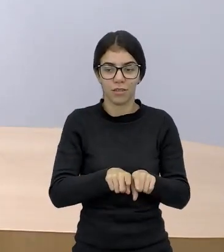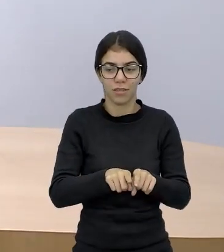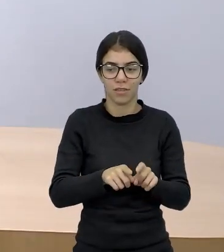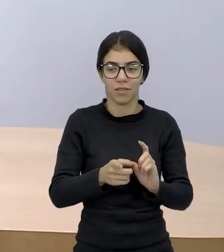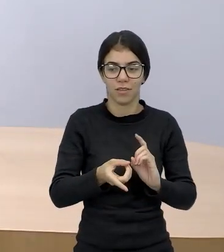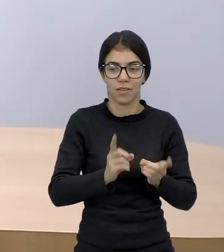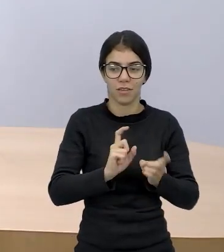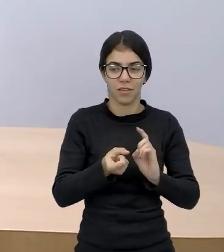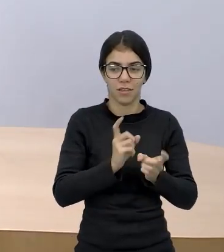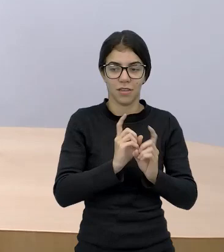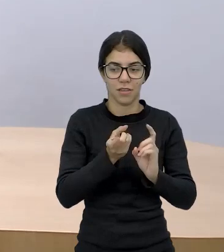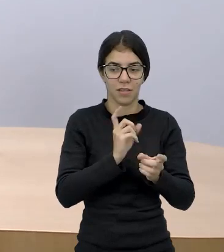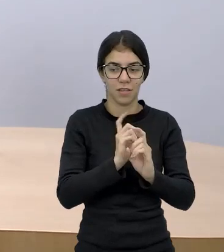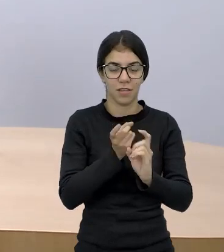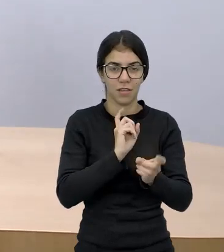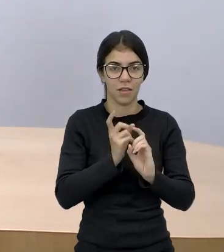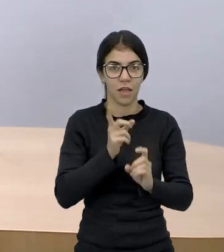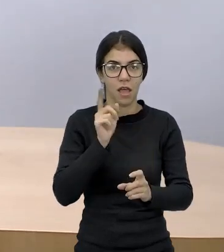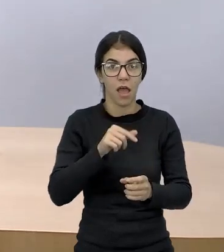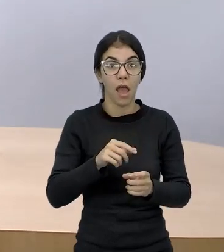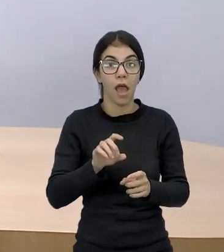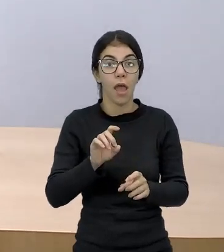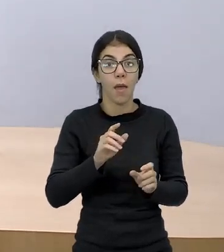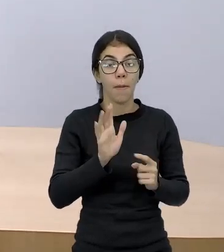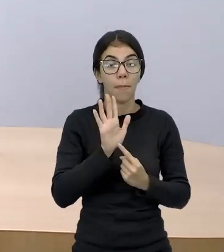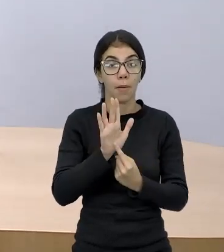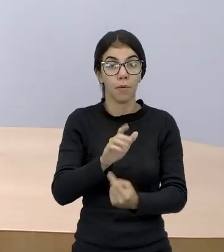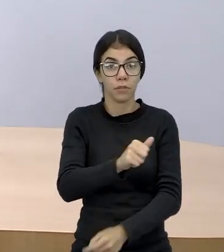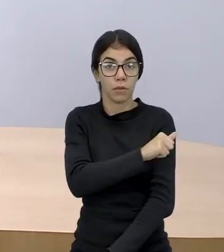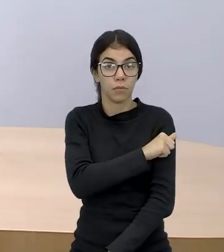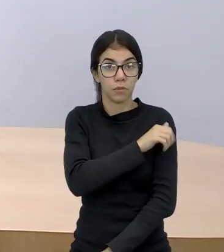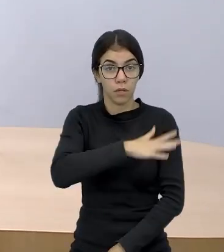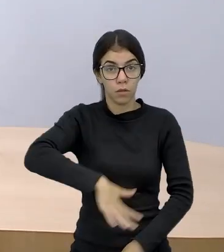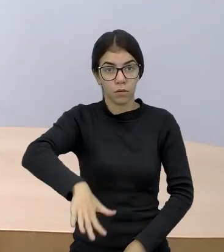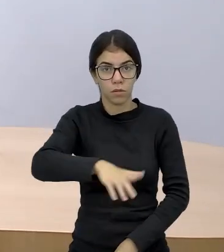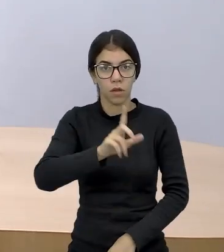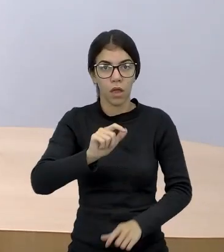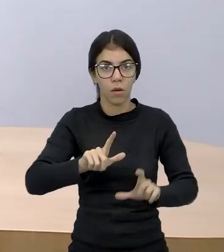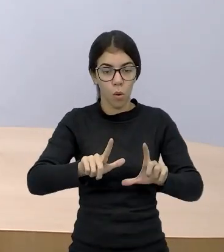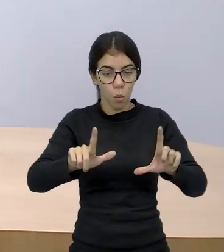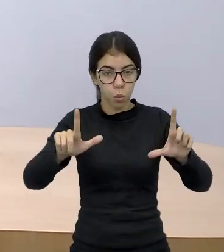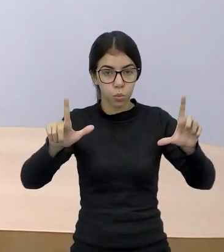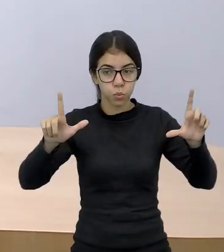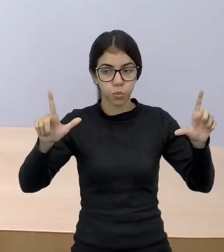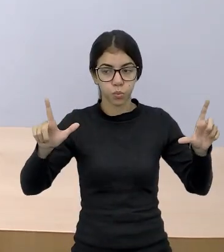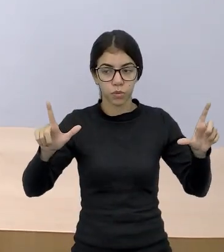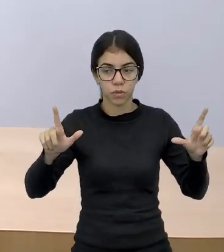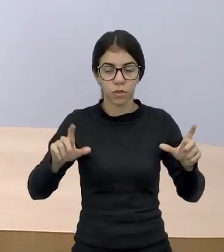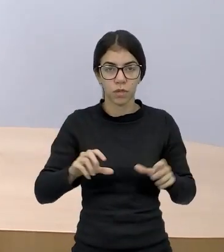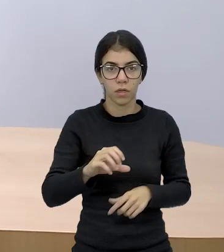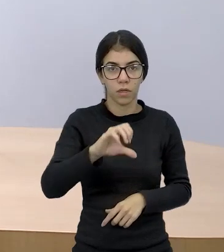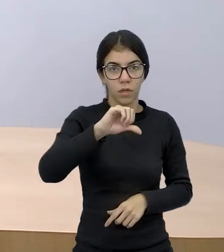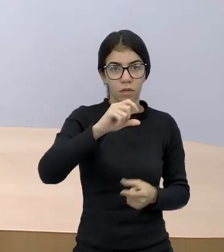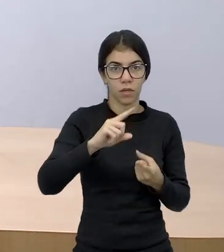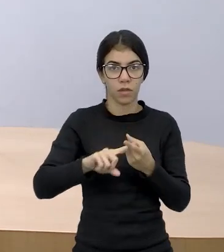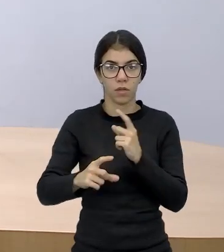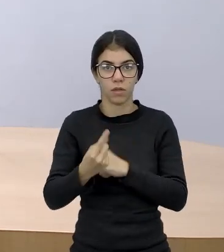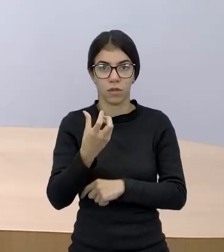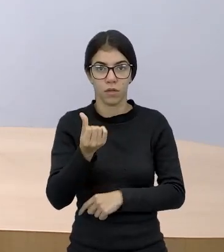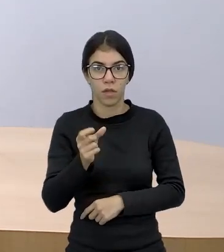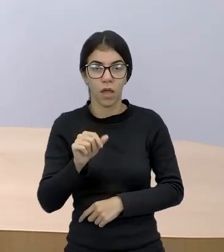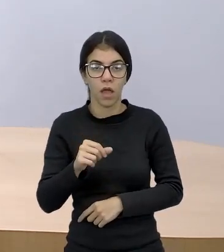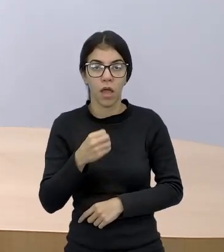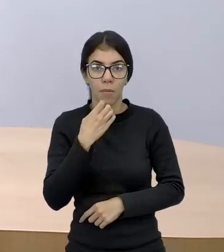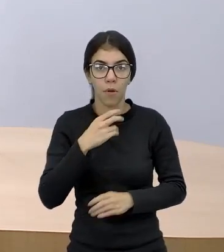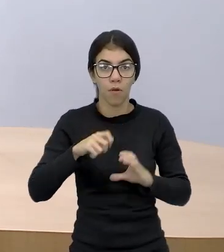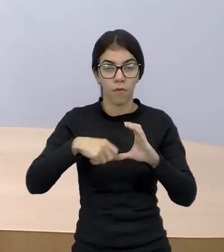apresentação para a turma. Então, isso tem que ser um 9 por 16, né? Bem grandão para todo mundo enxergar. Tá bom? A vantagem de fazer